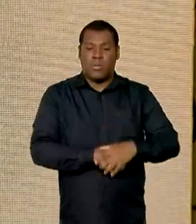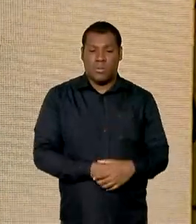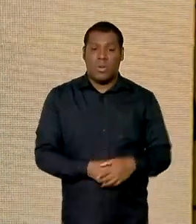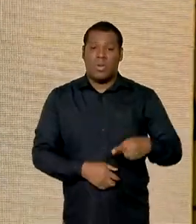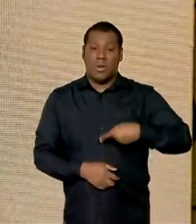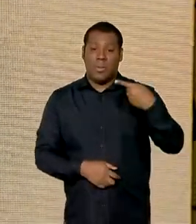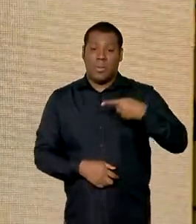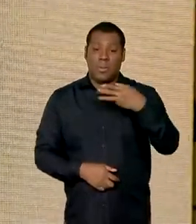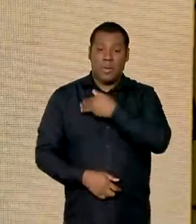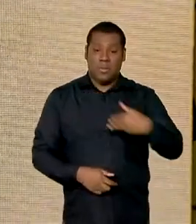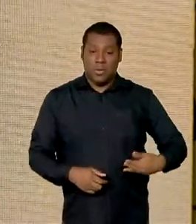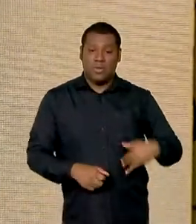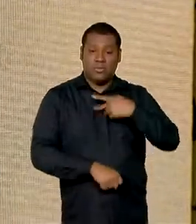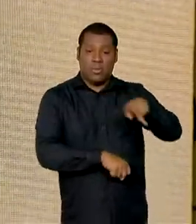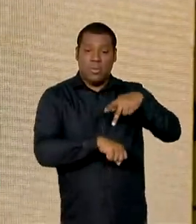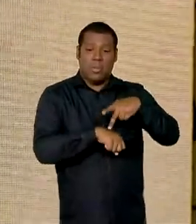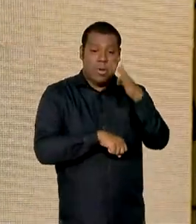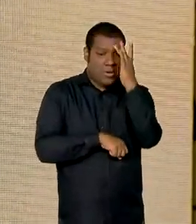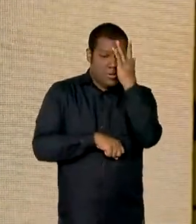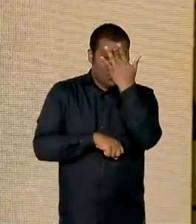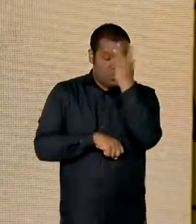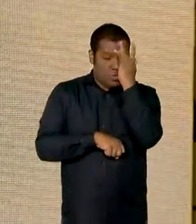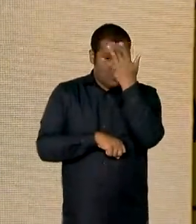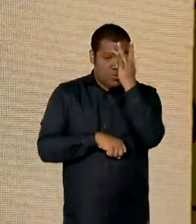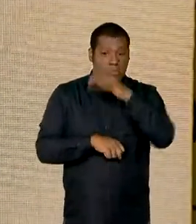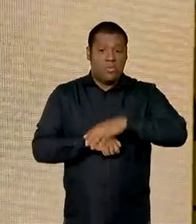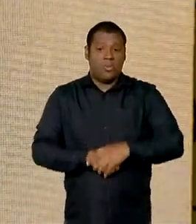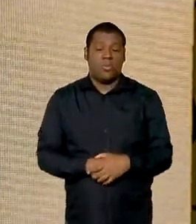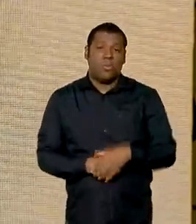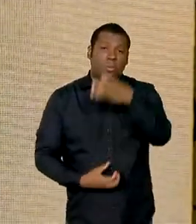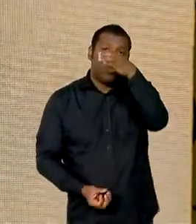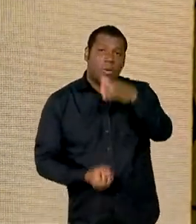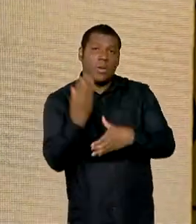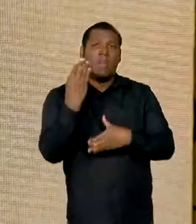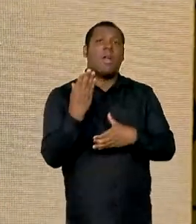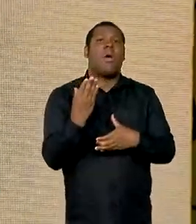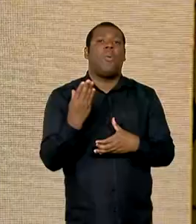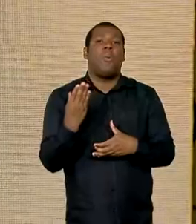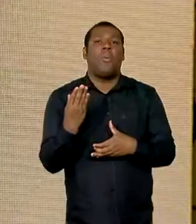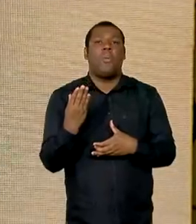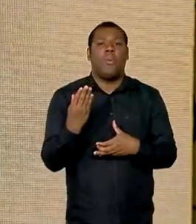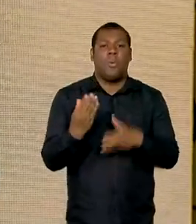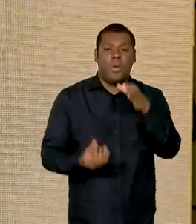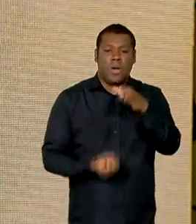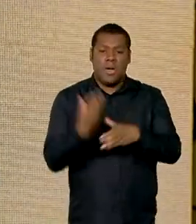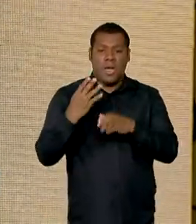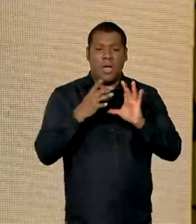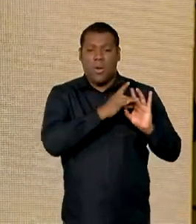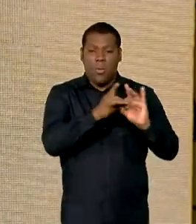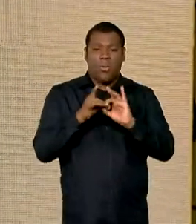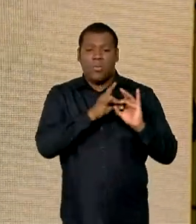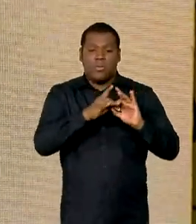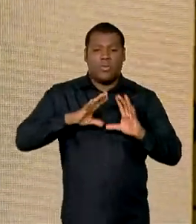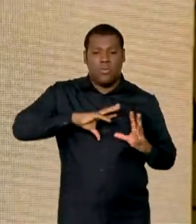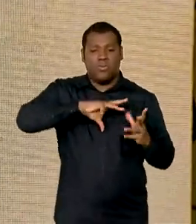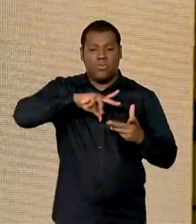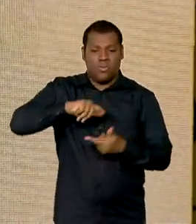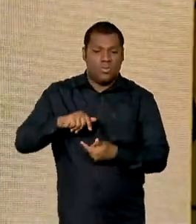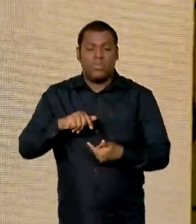-ministro da Índia, Modi, criaram a aliança global